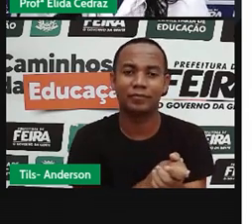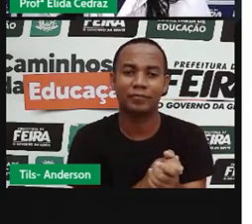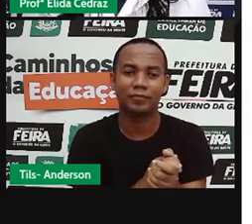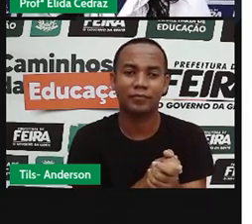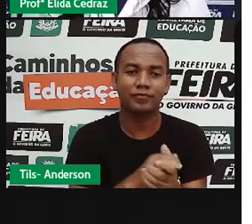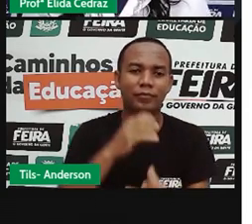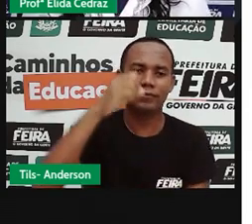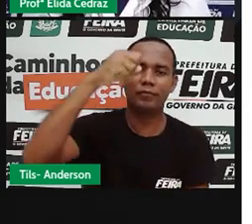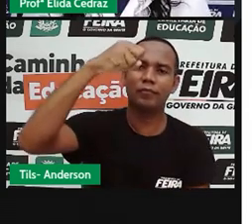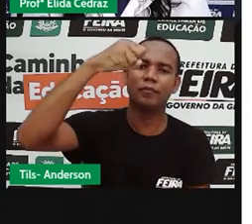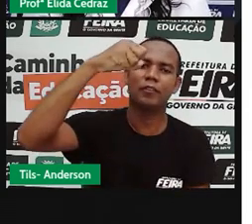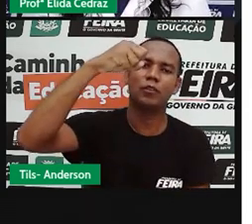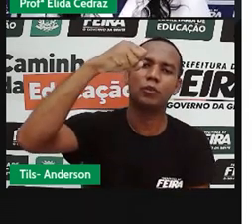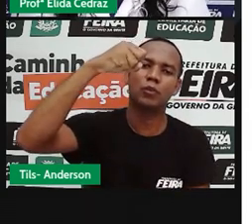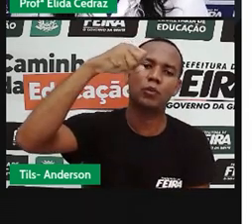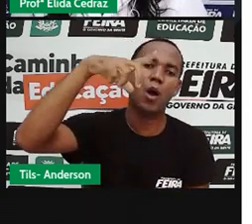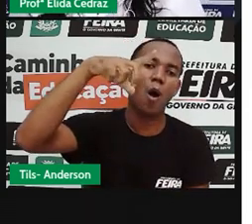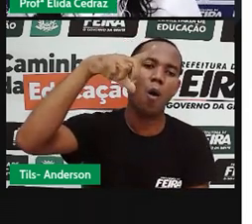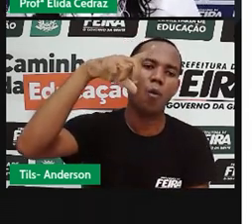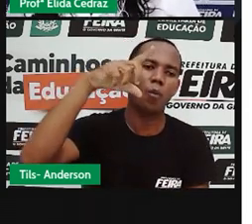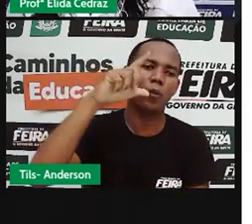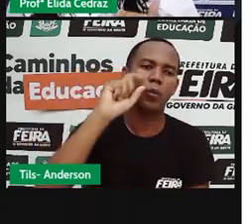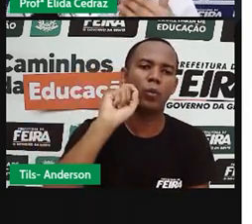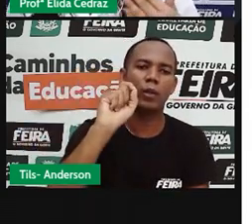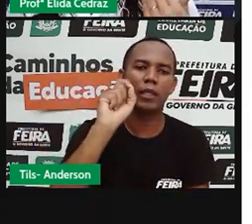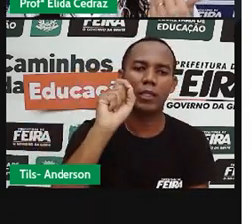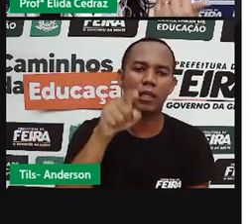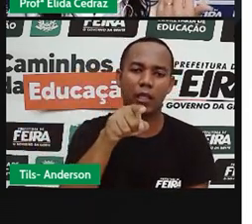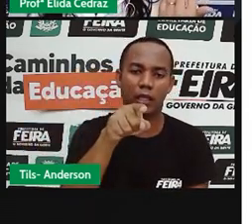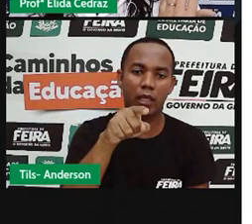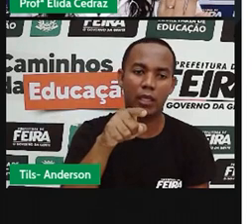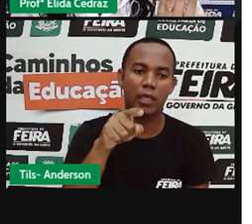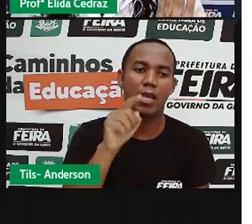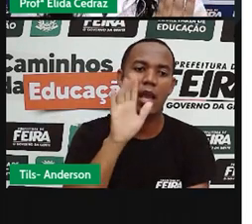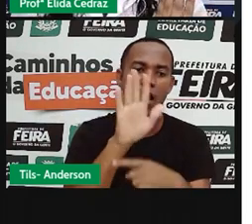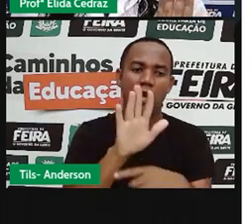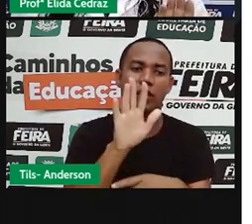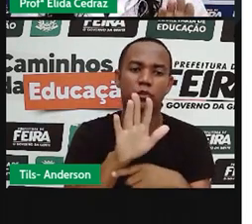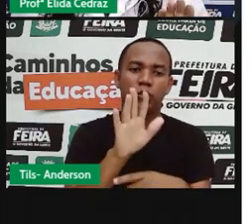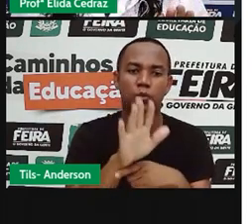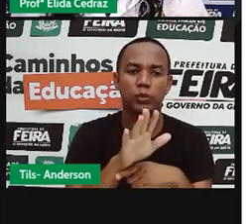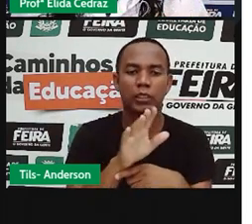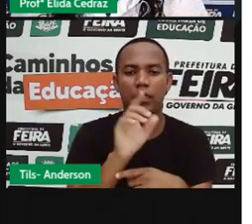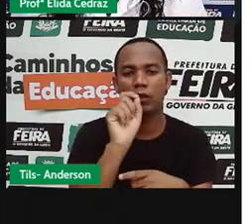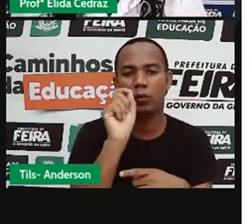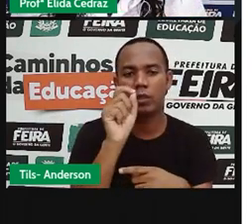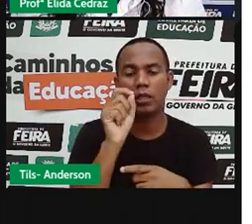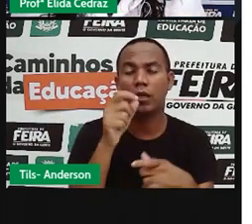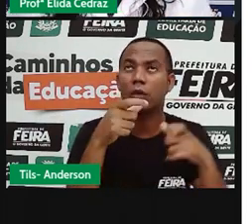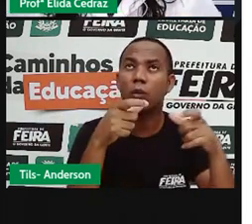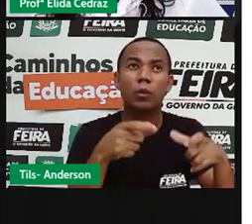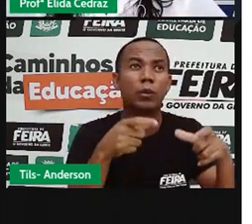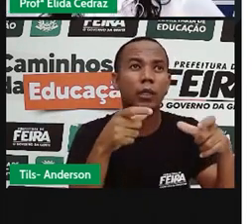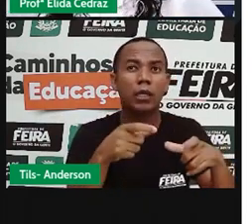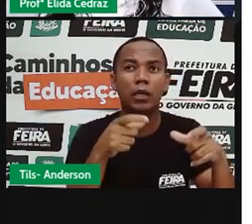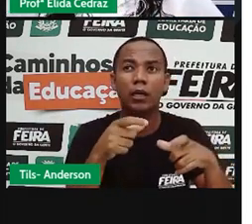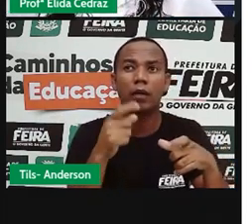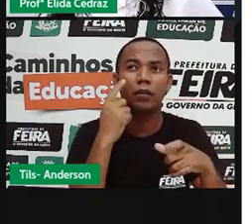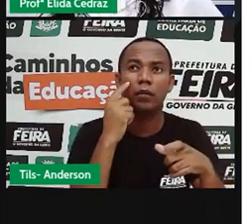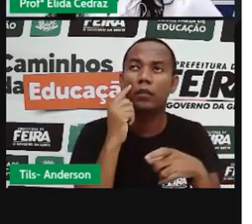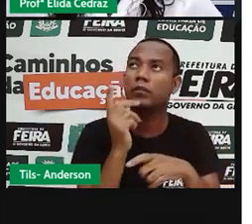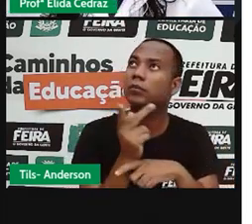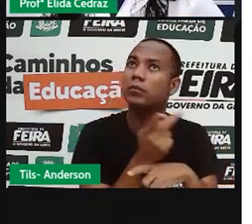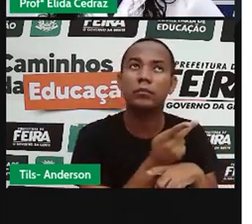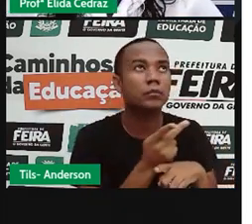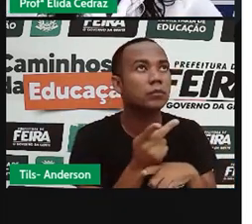O Sol. O Sol também nos permite a localização espacial. Lembra que nós